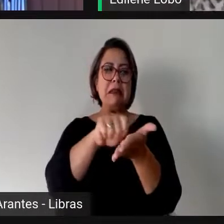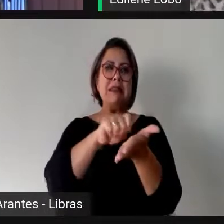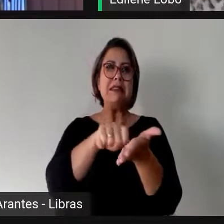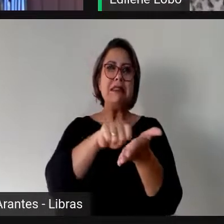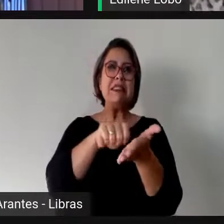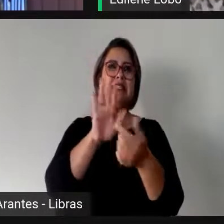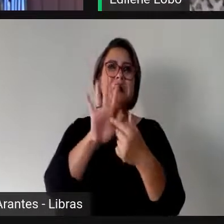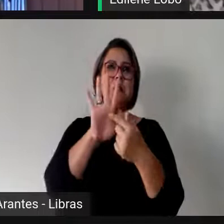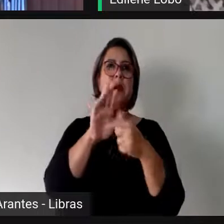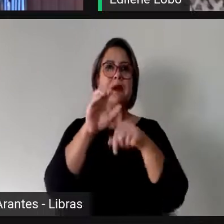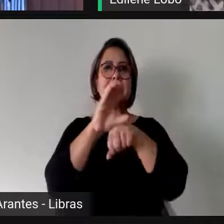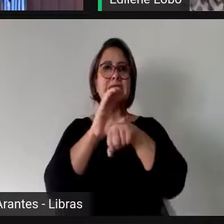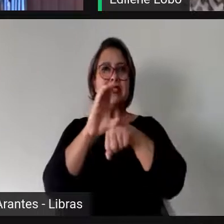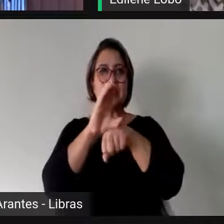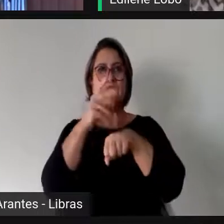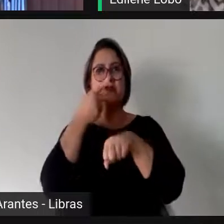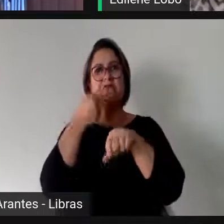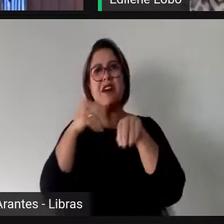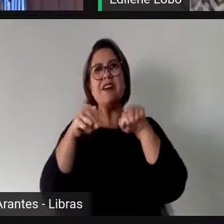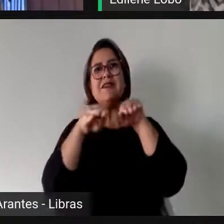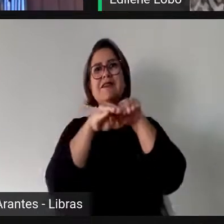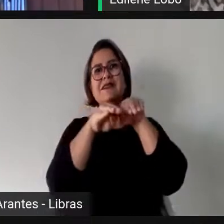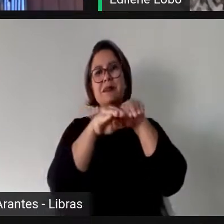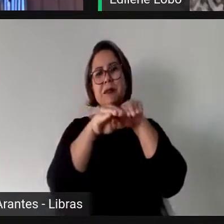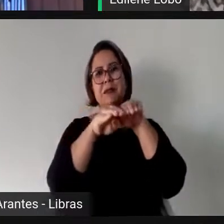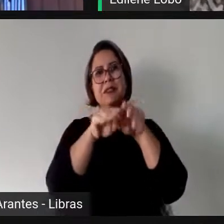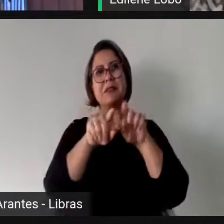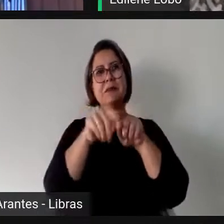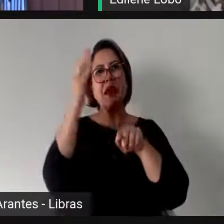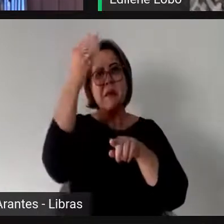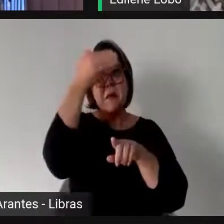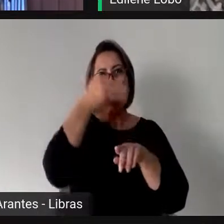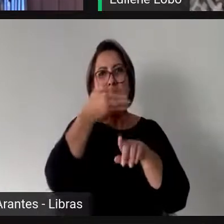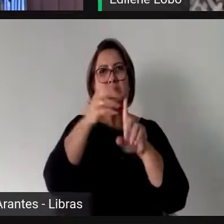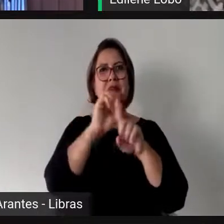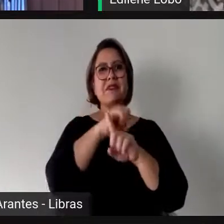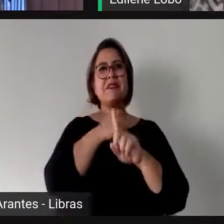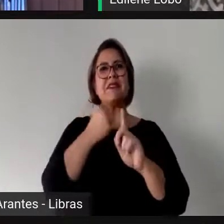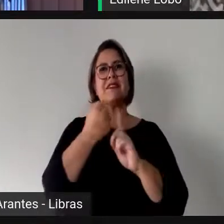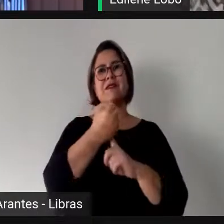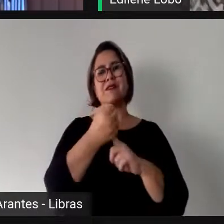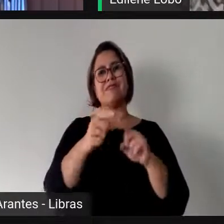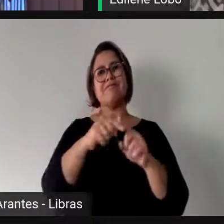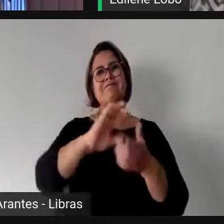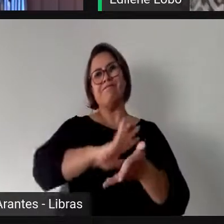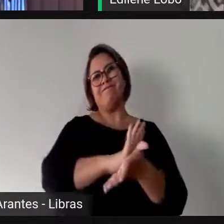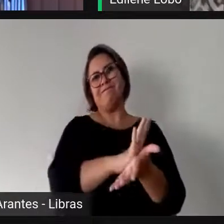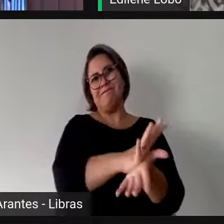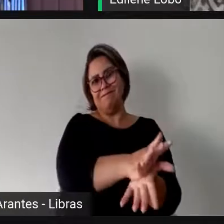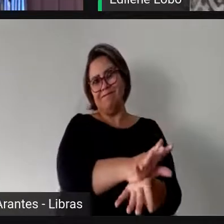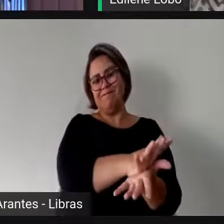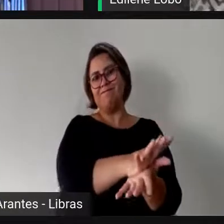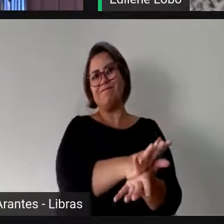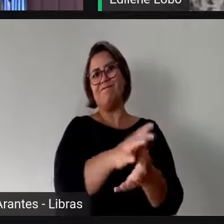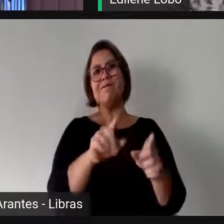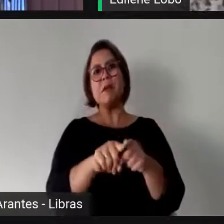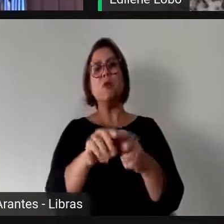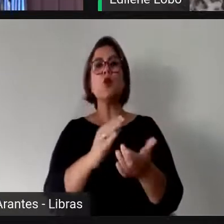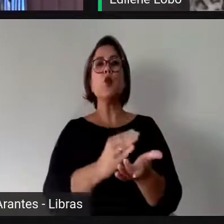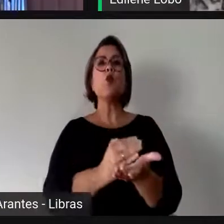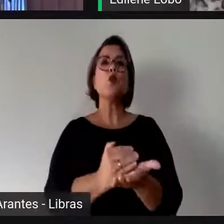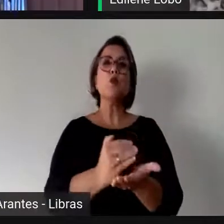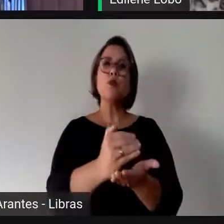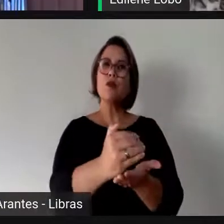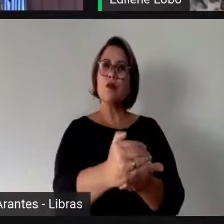brasileira excludente é importante para que nós possamos, partir daí, além